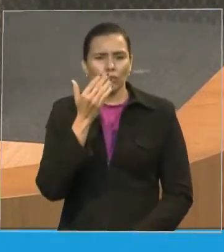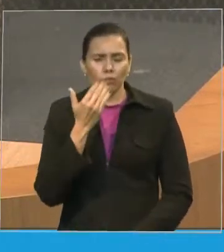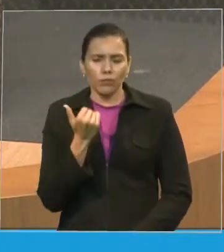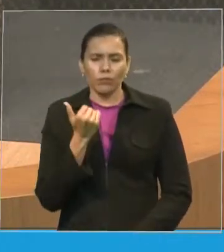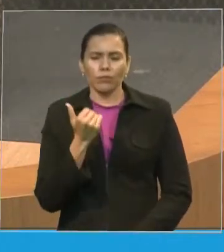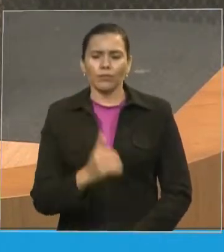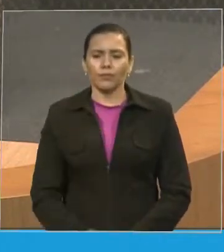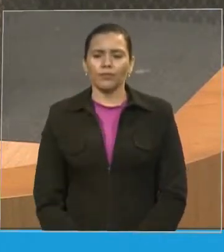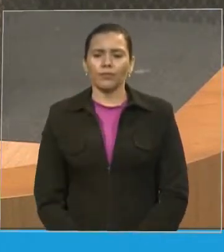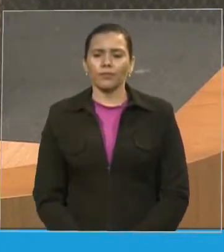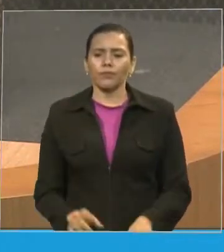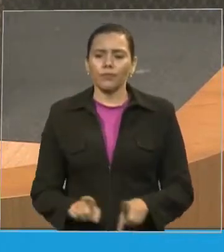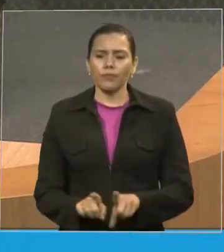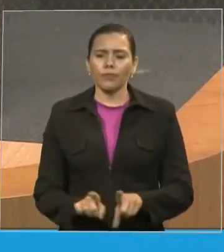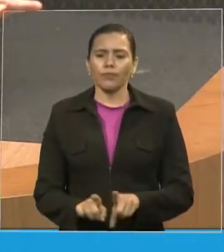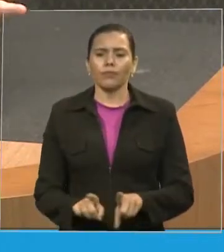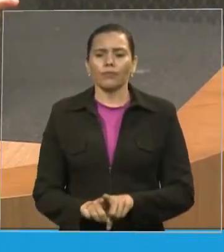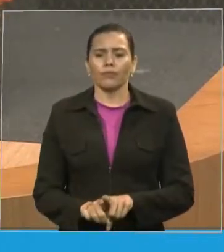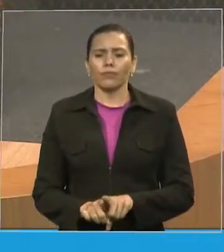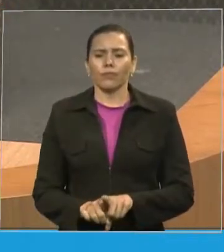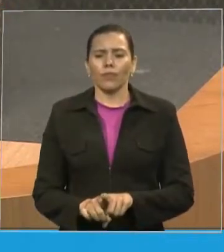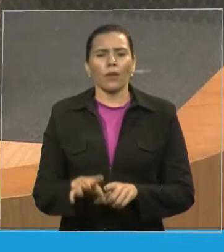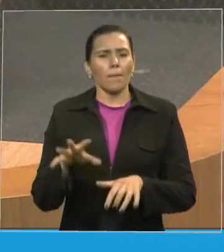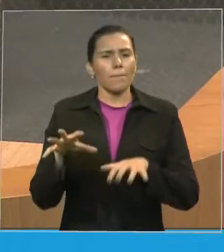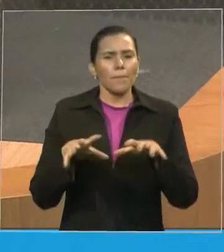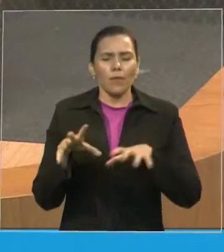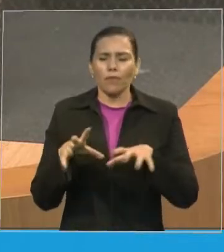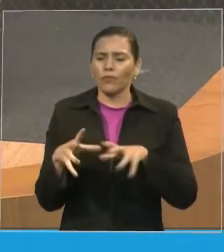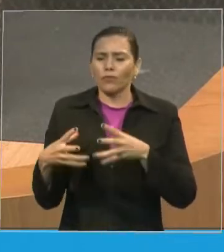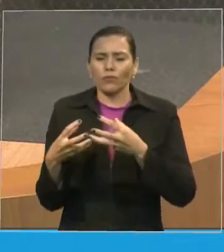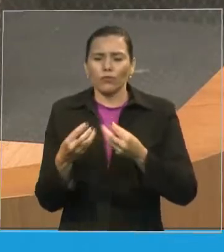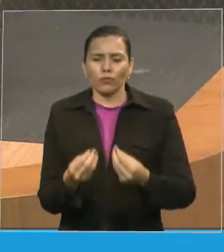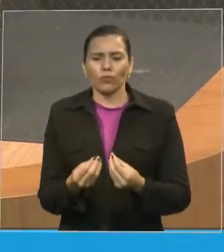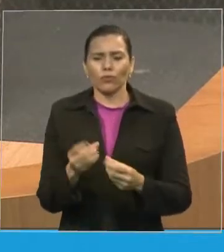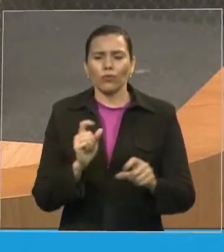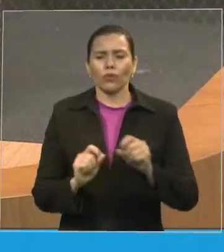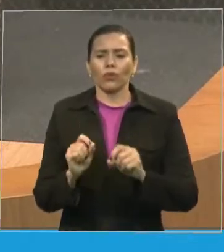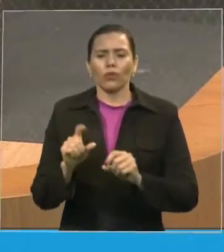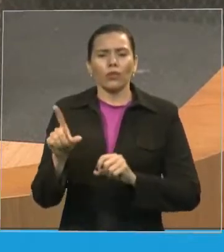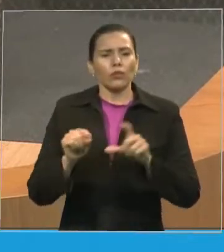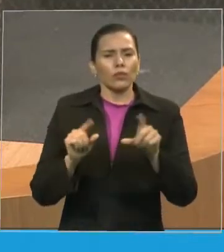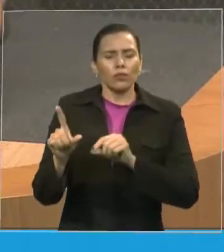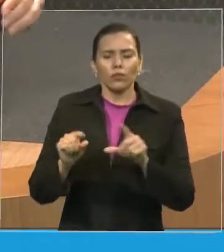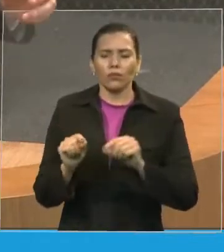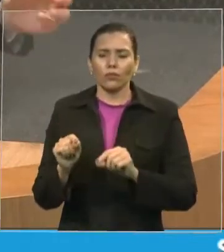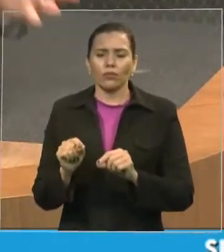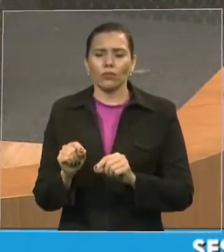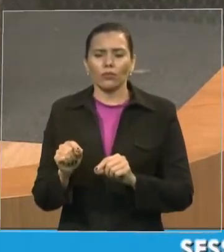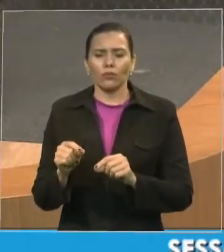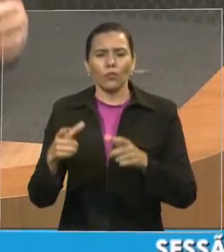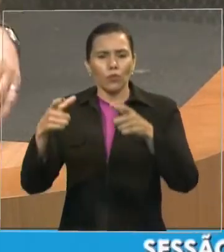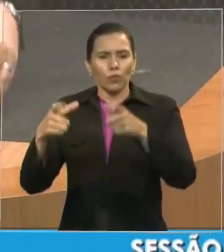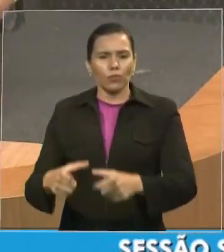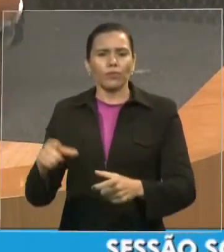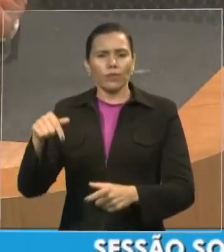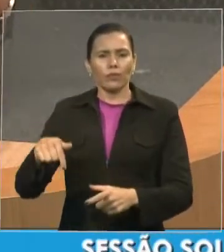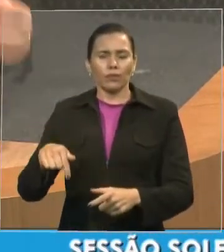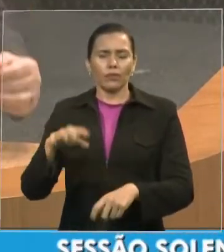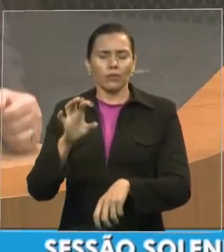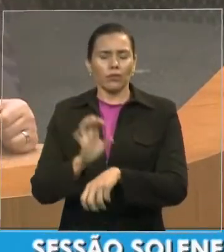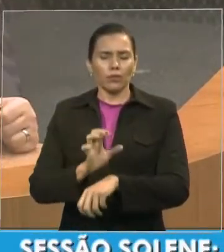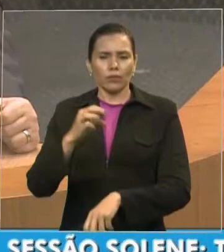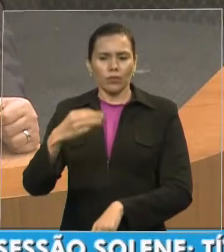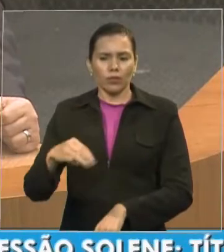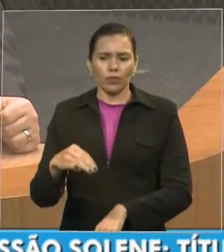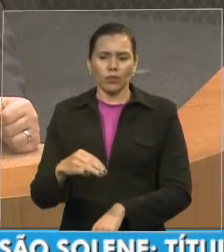e tudo, tudo um movimento de impacto que eu espero que a gente selecione um bom lugar aqui no Maranhão e dentro de pouco tempo nós estejamos